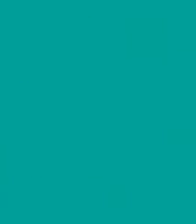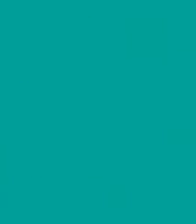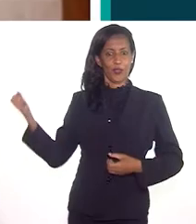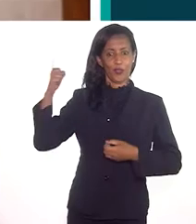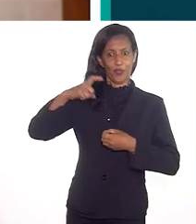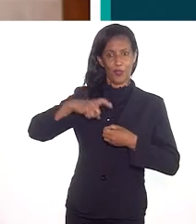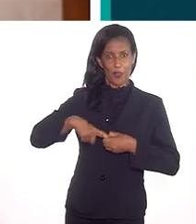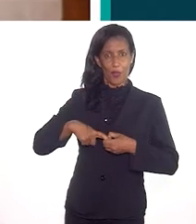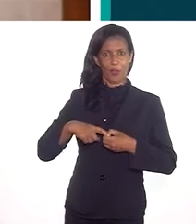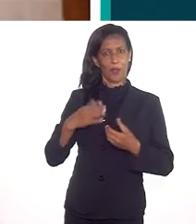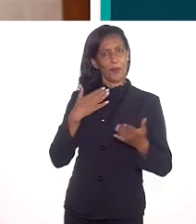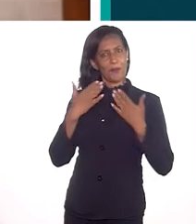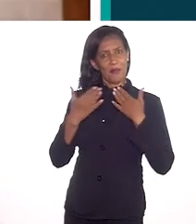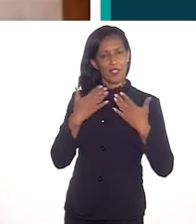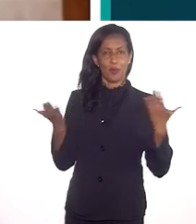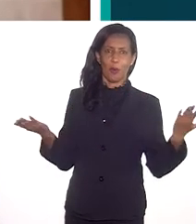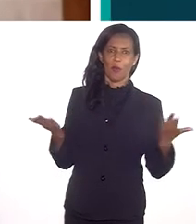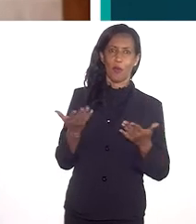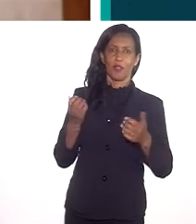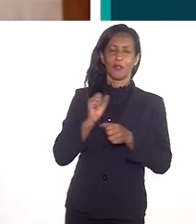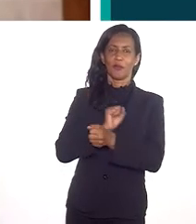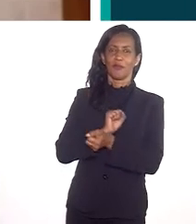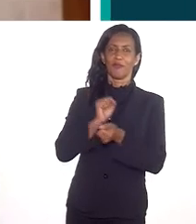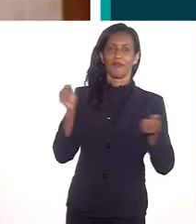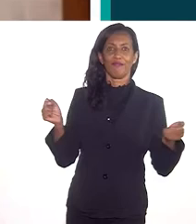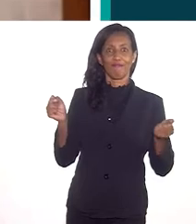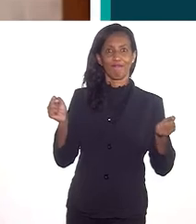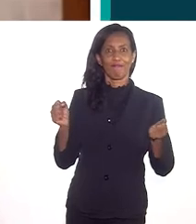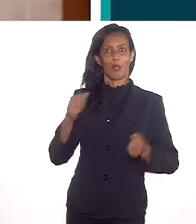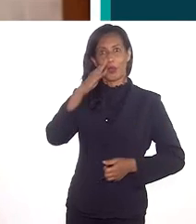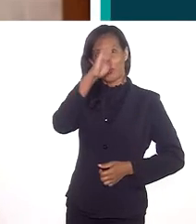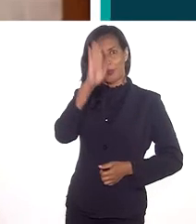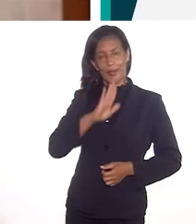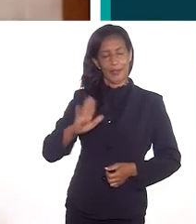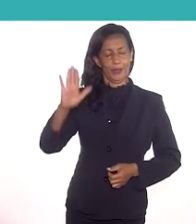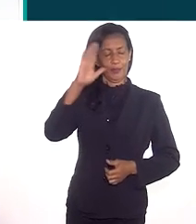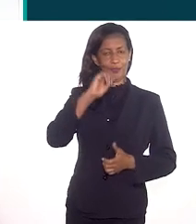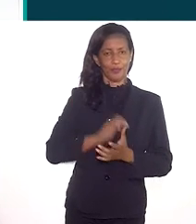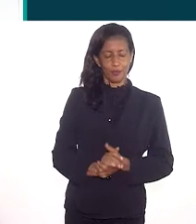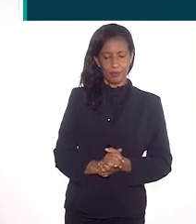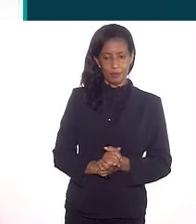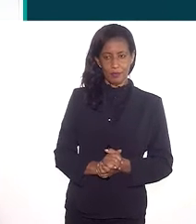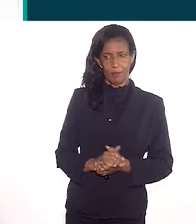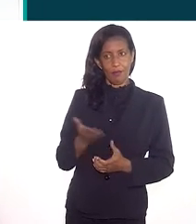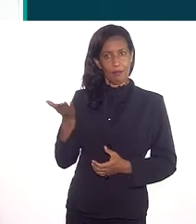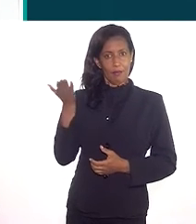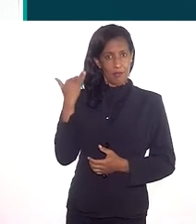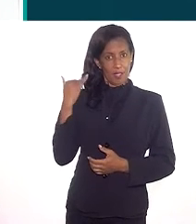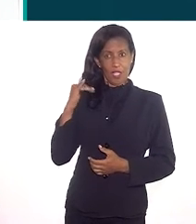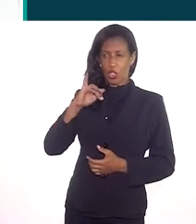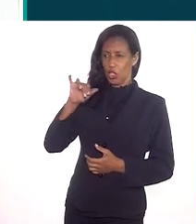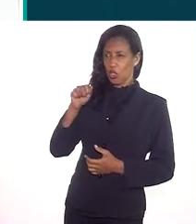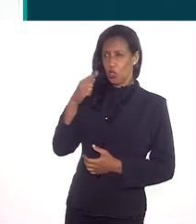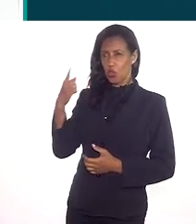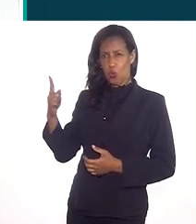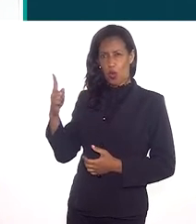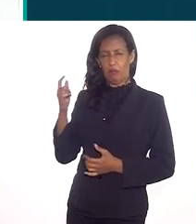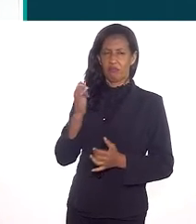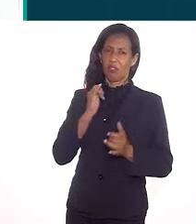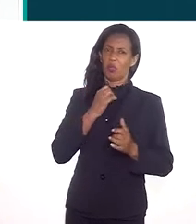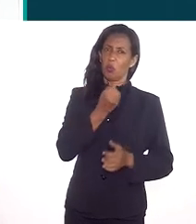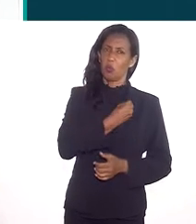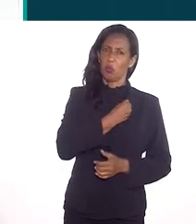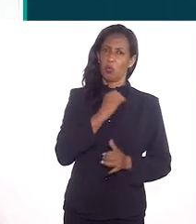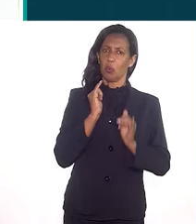Estamos de volta e o bate-papo hoje é sobre a abolição da escravidão no Brasil. No bloco anterior, o João estava nos